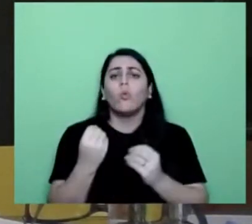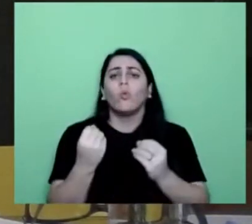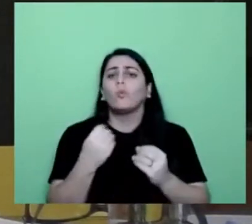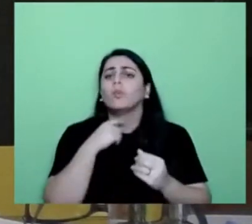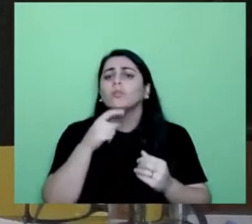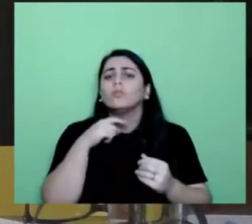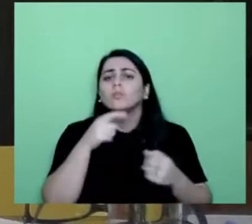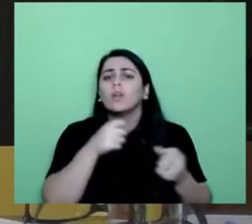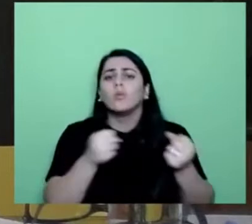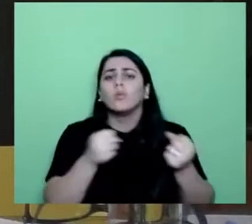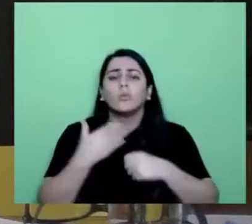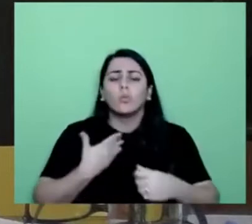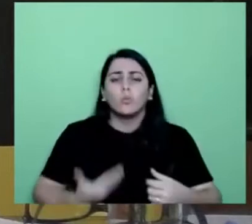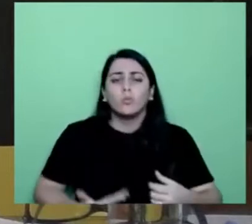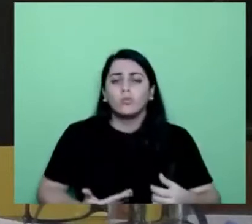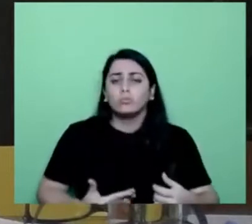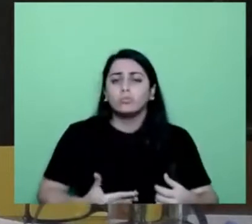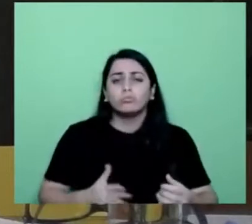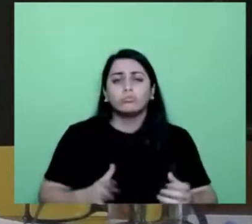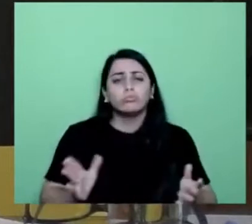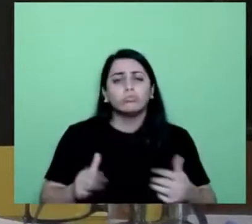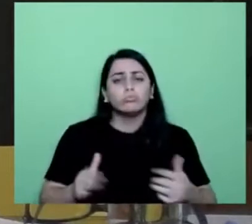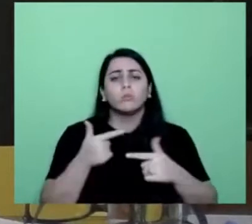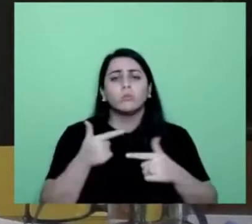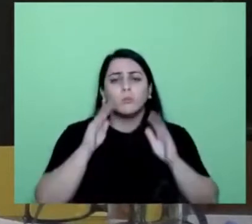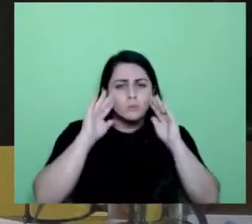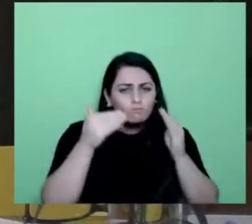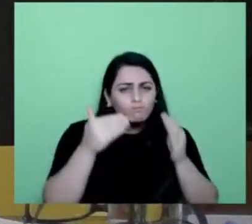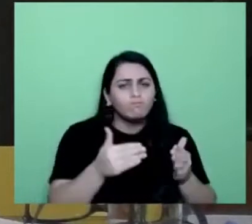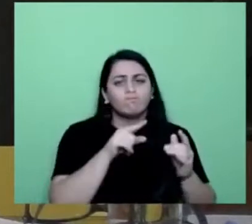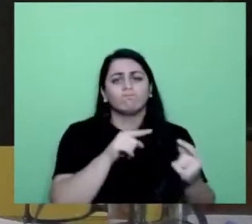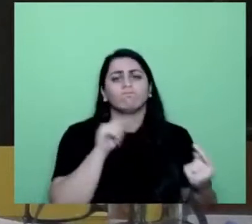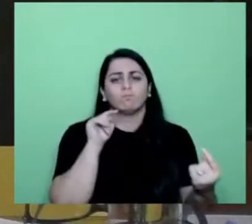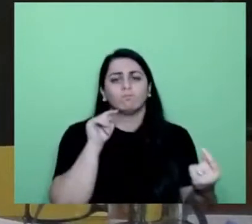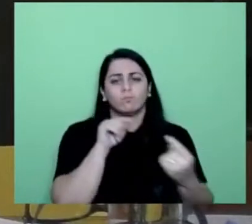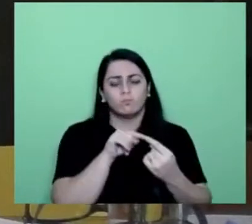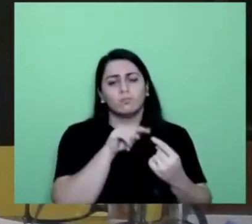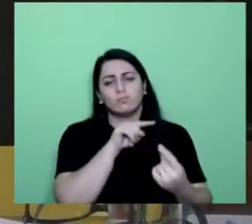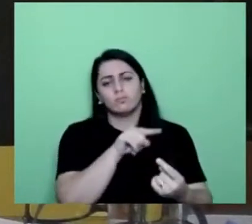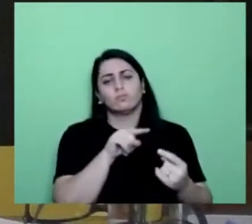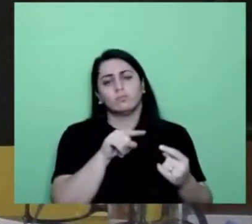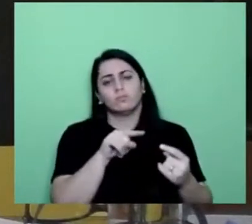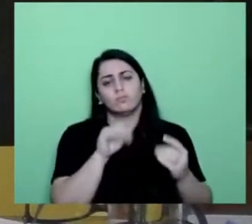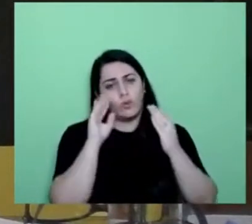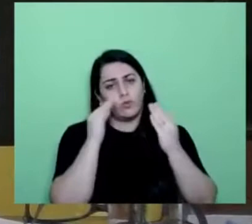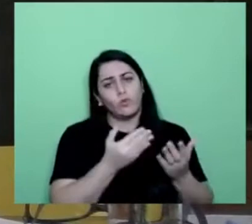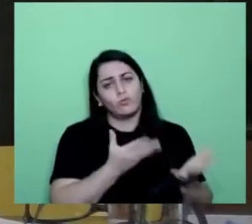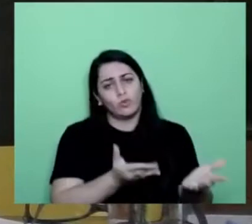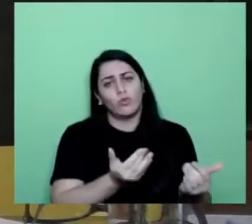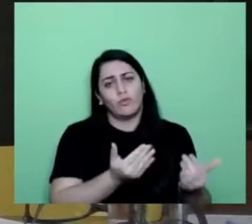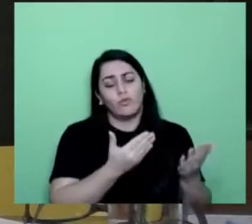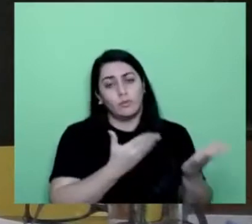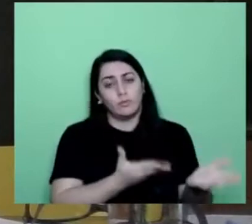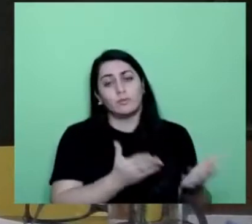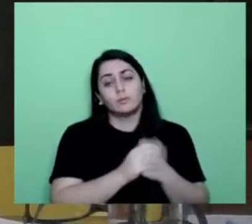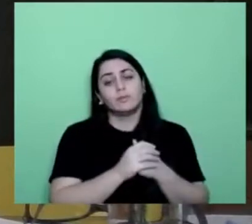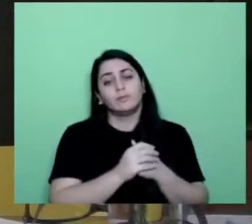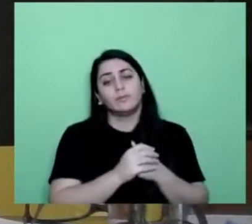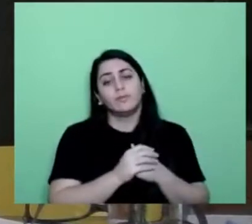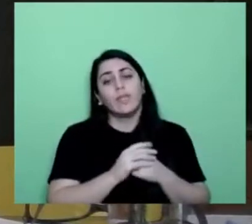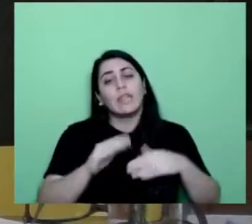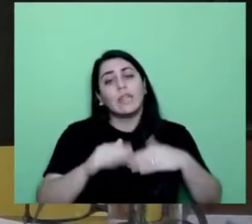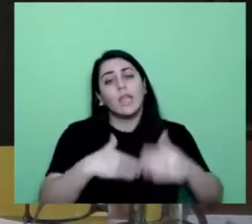Era uma abordagem técnica, especializada, com muita técnica, específica para aquele menino e para aquela menina. Depois disso, o